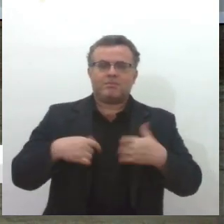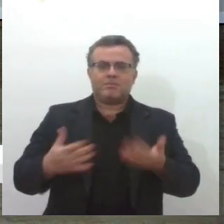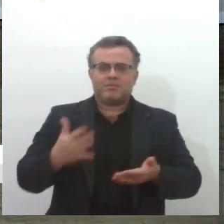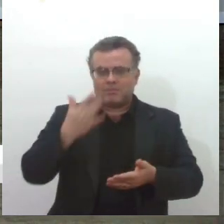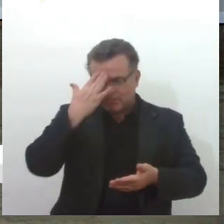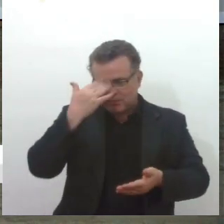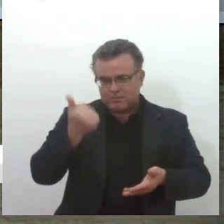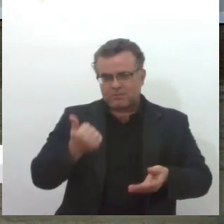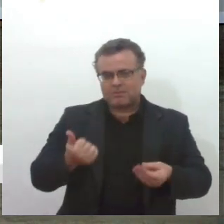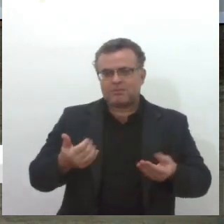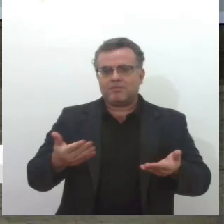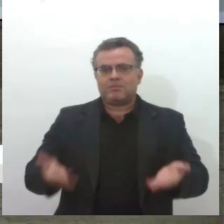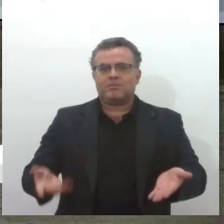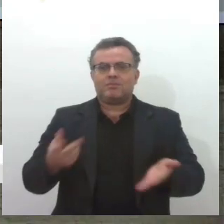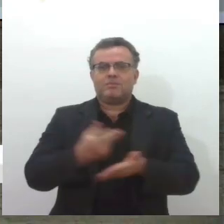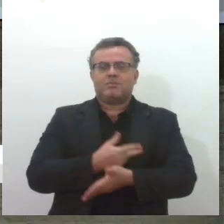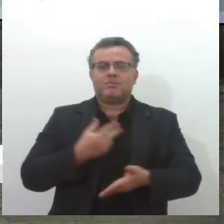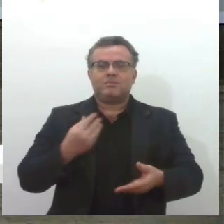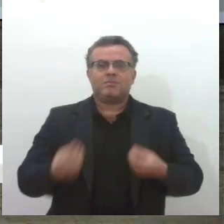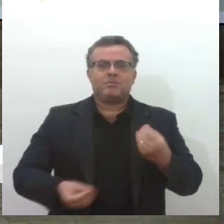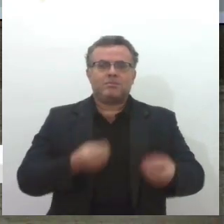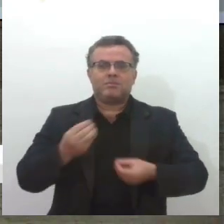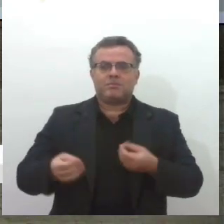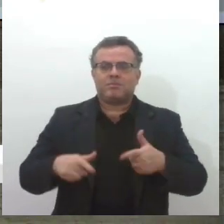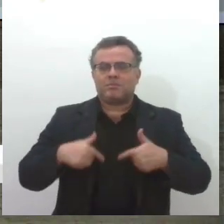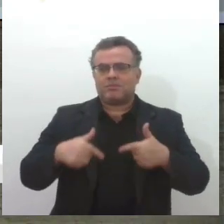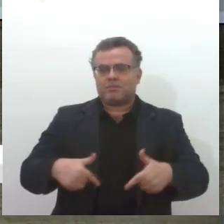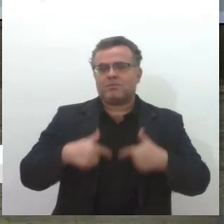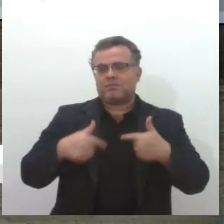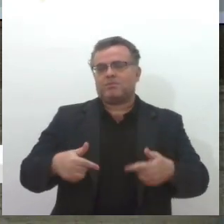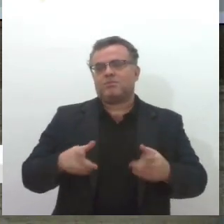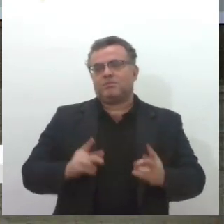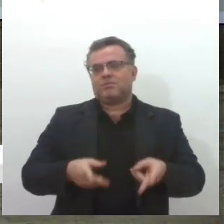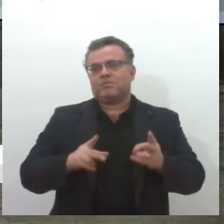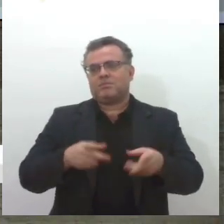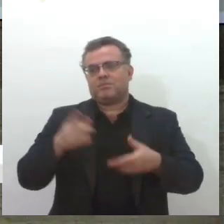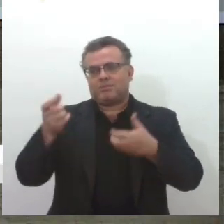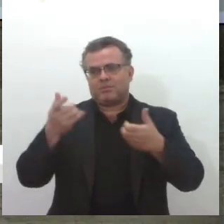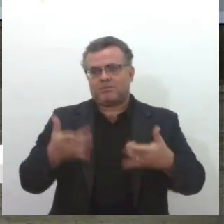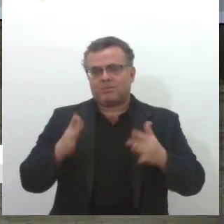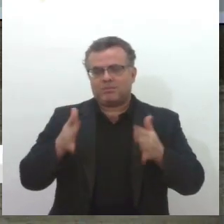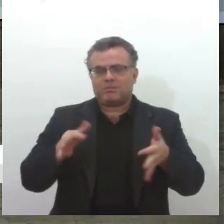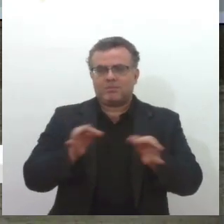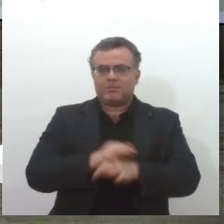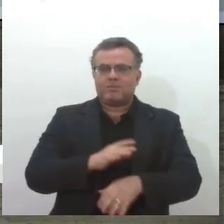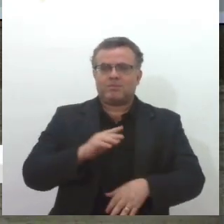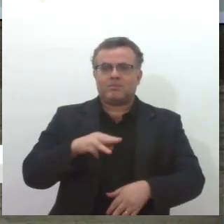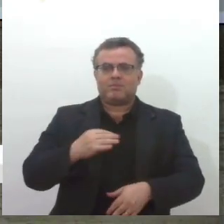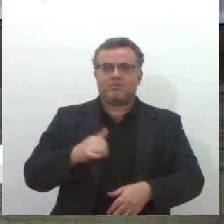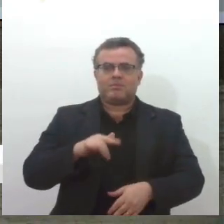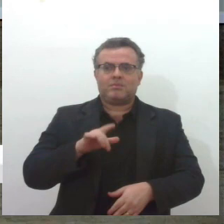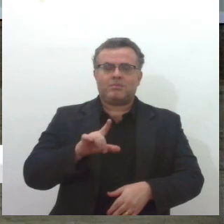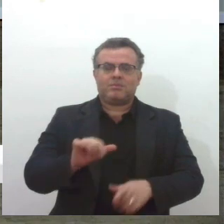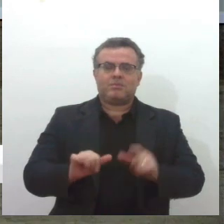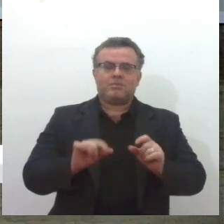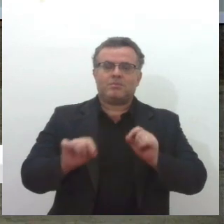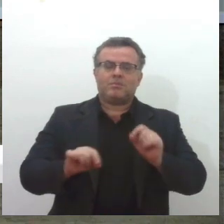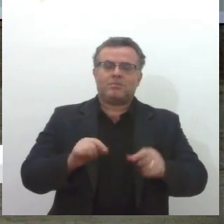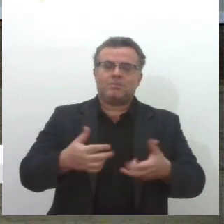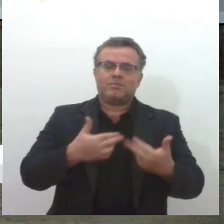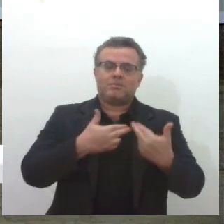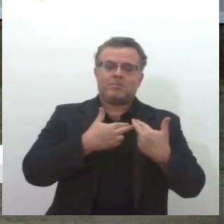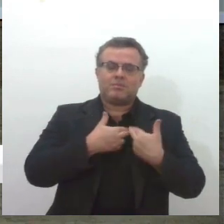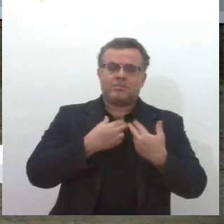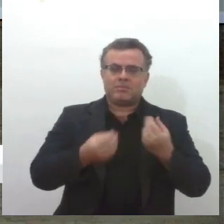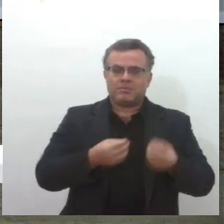existem alguns cargos a galgar, você estava falando sobre isso agora, né, Manuela, de agora você está comandando, você falou de